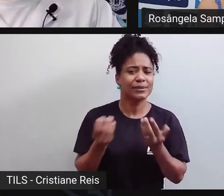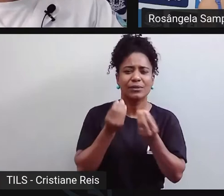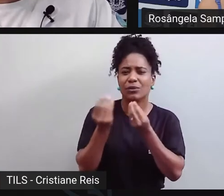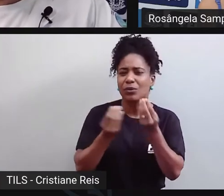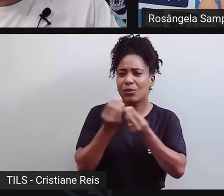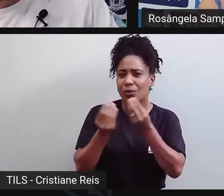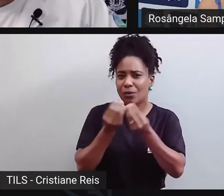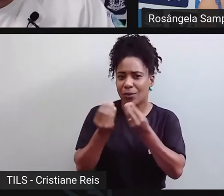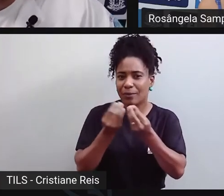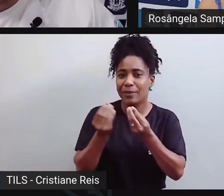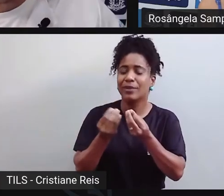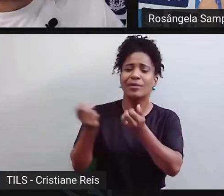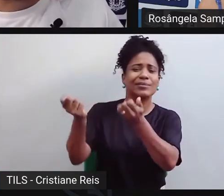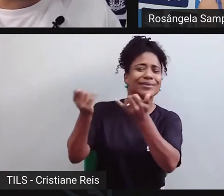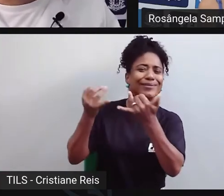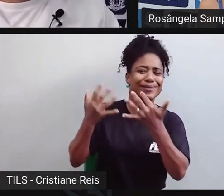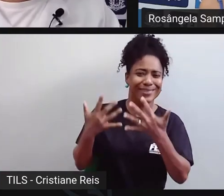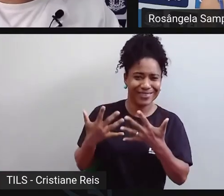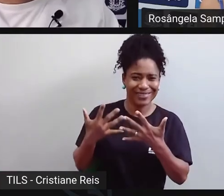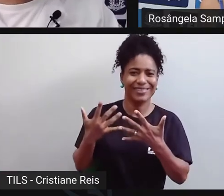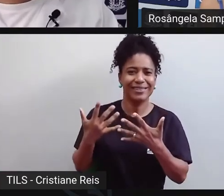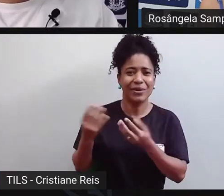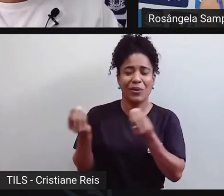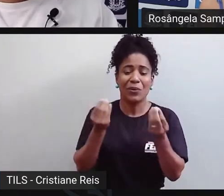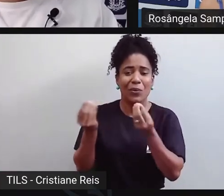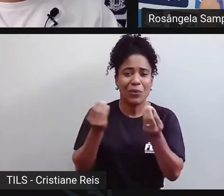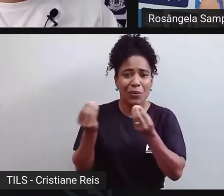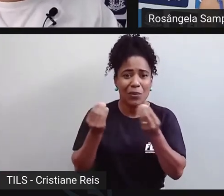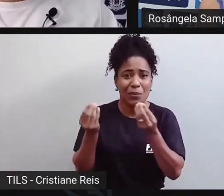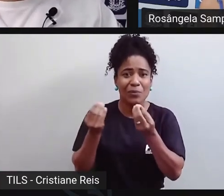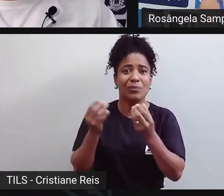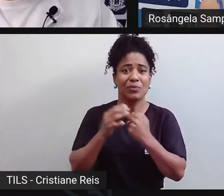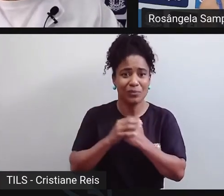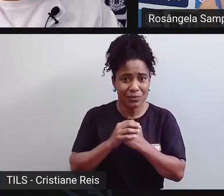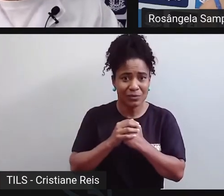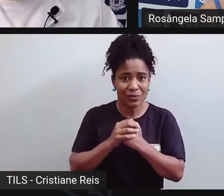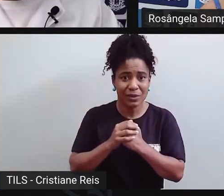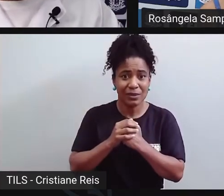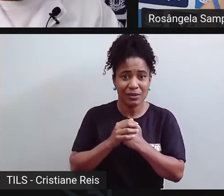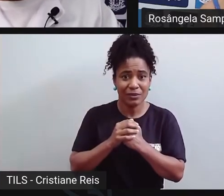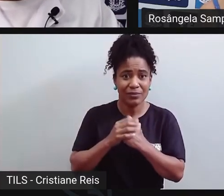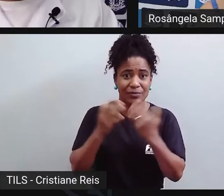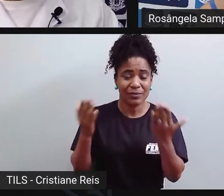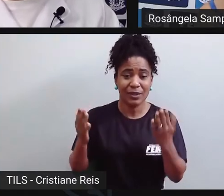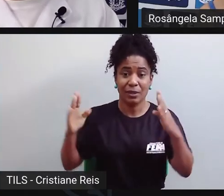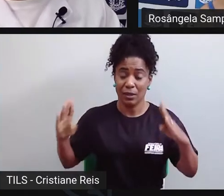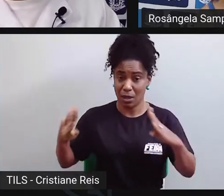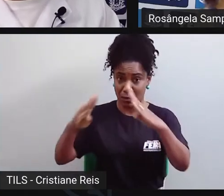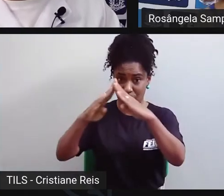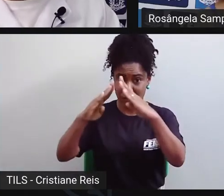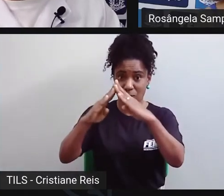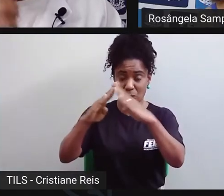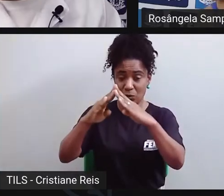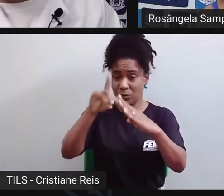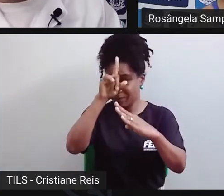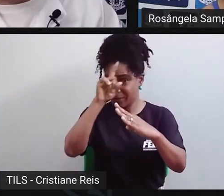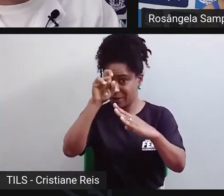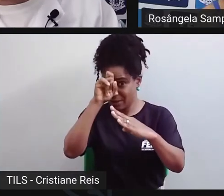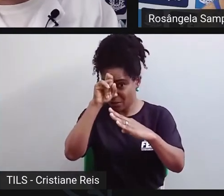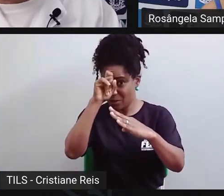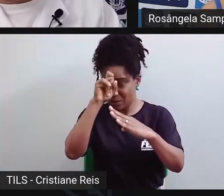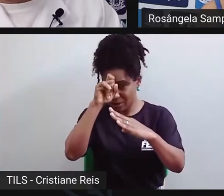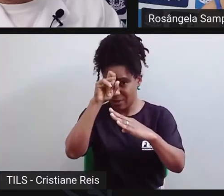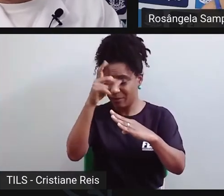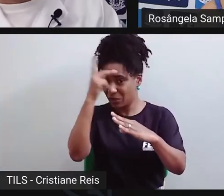me atualize aí sobre esse processo, a luta antimanicomial, o que é o